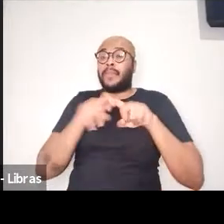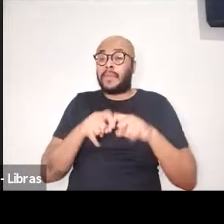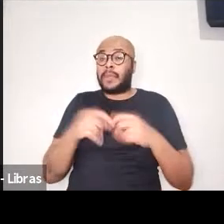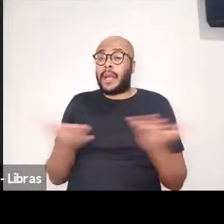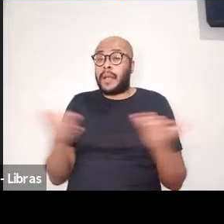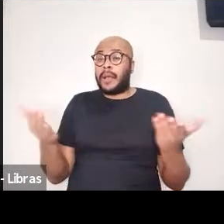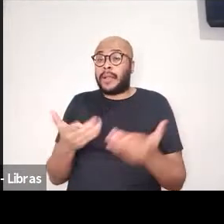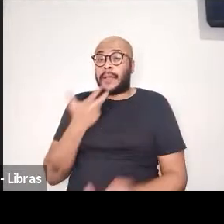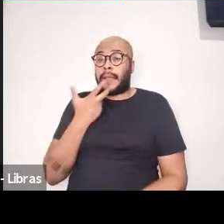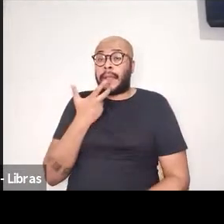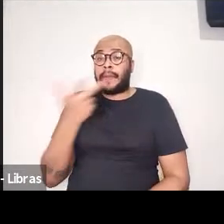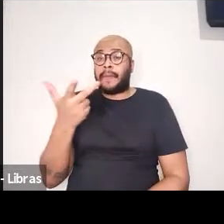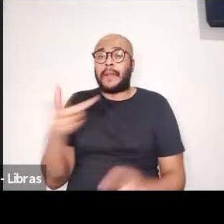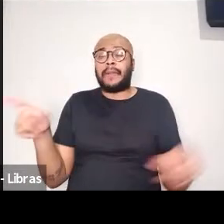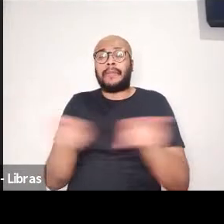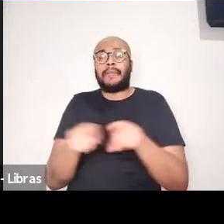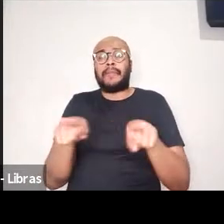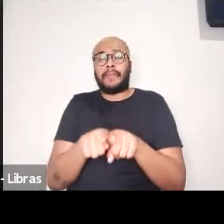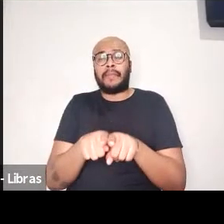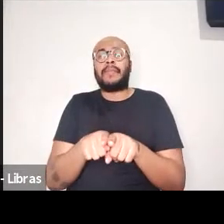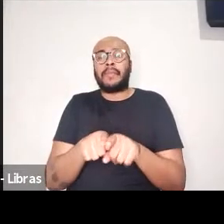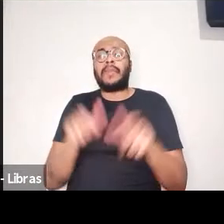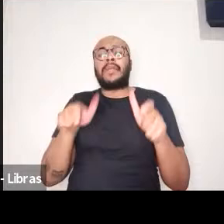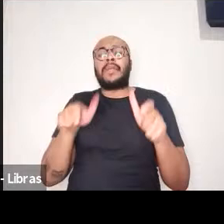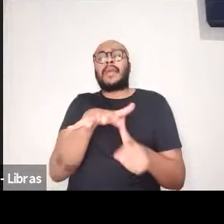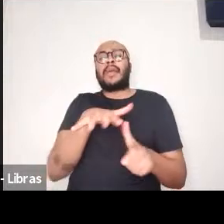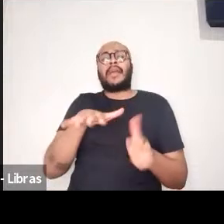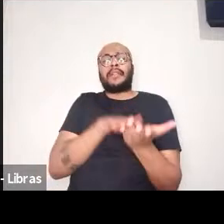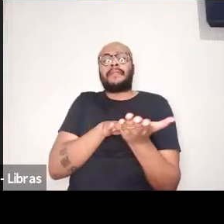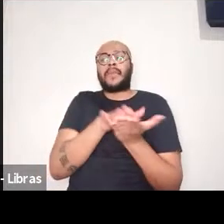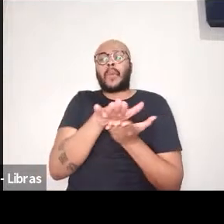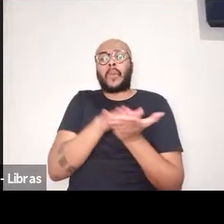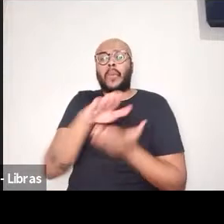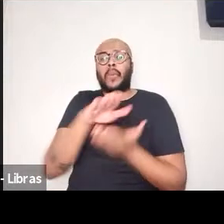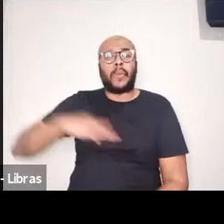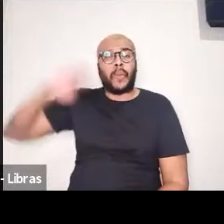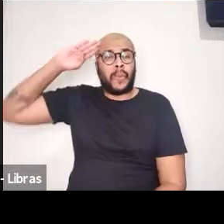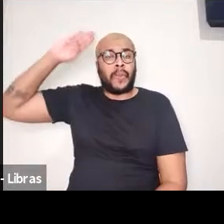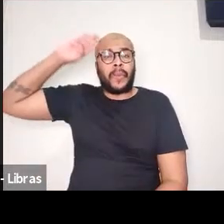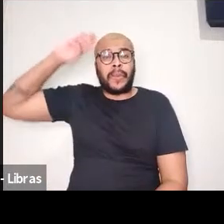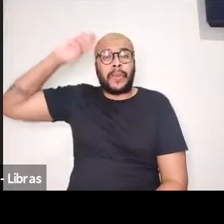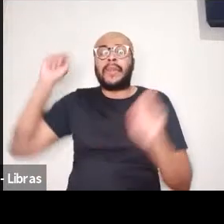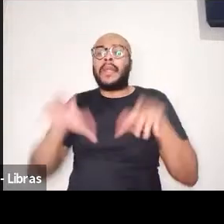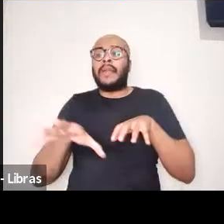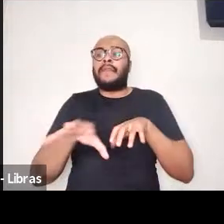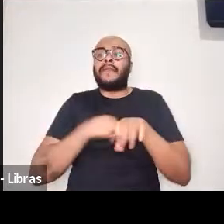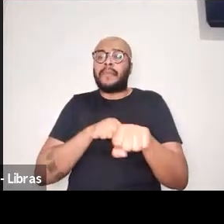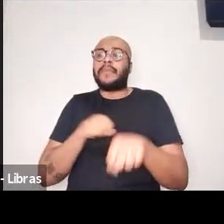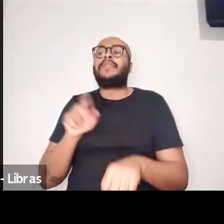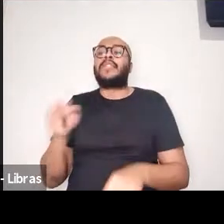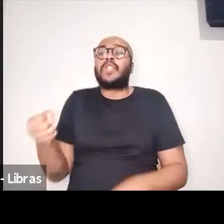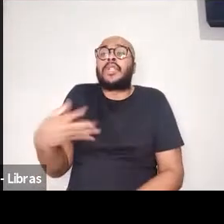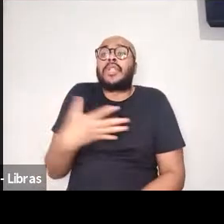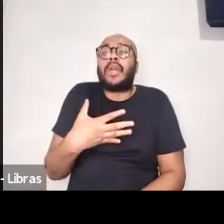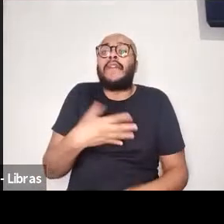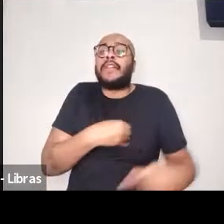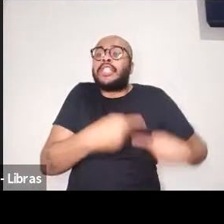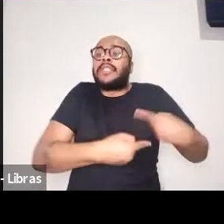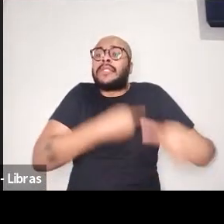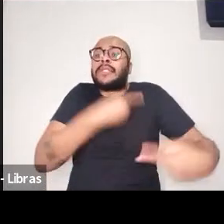também no espaço da produção acadêmica, da formação das novas gerações,